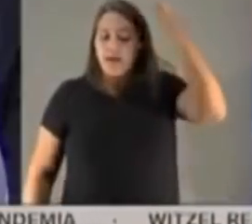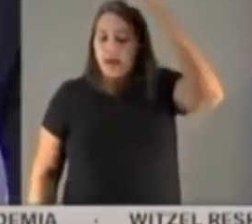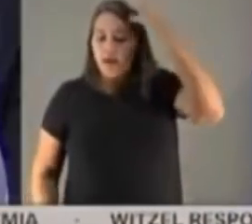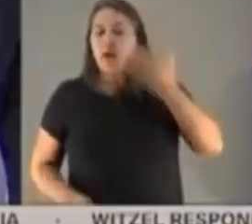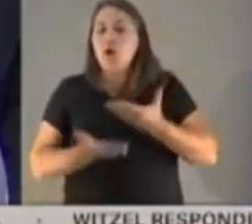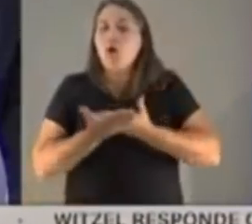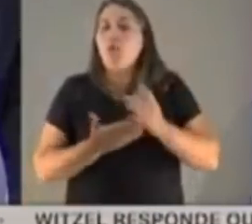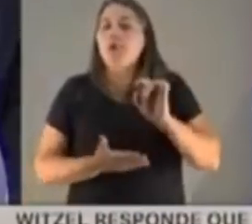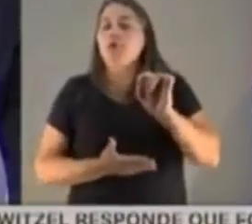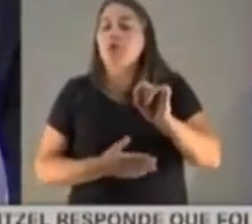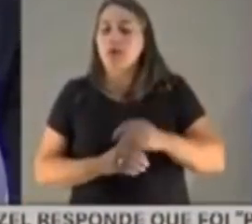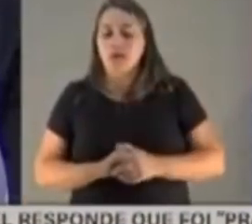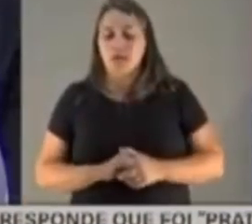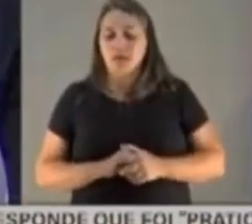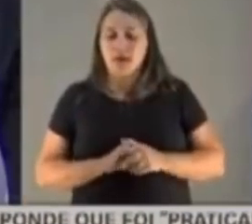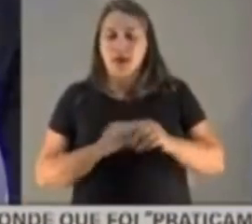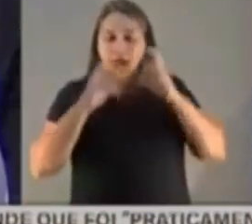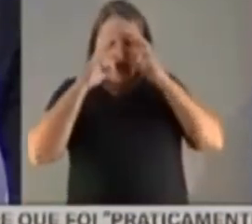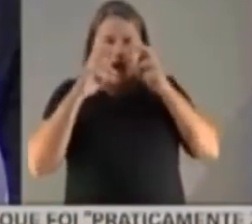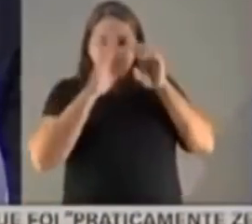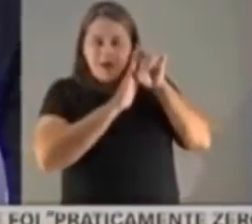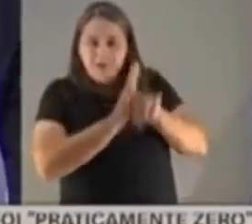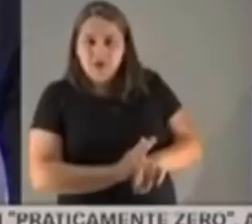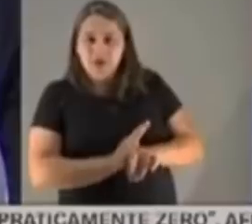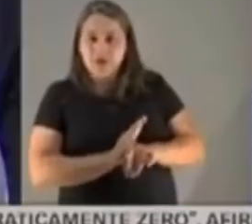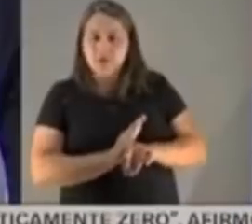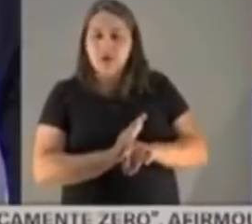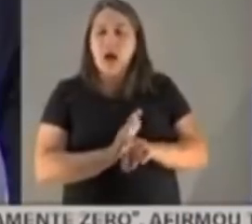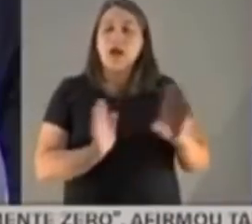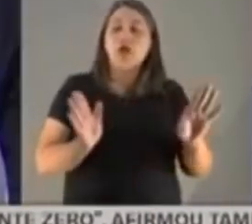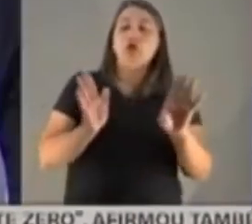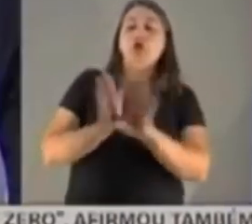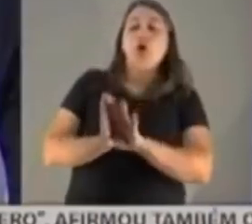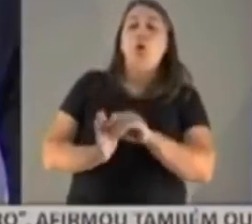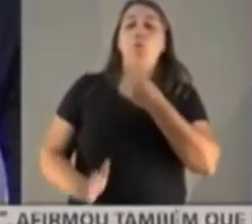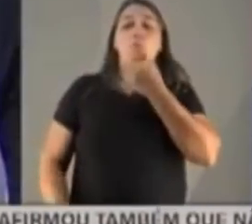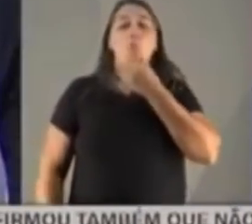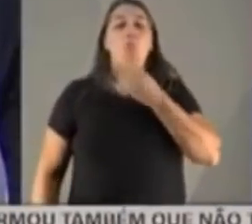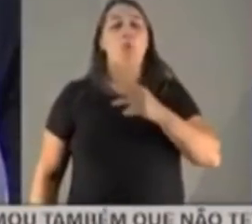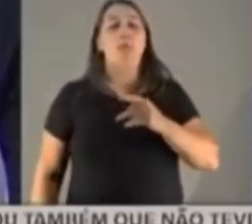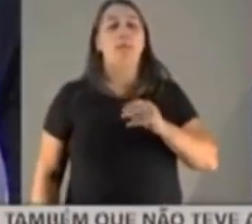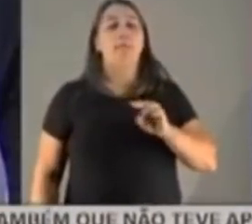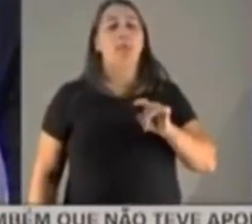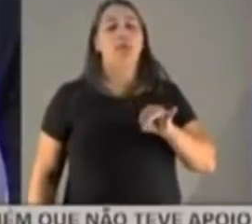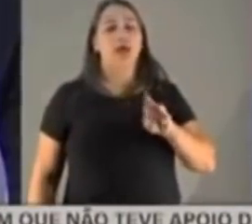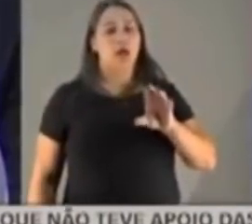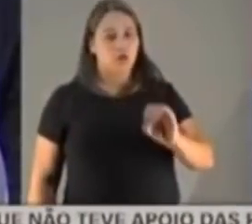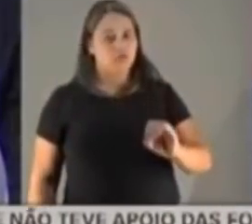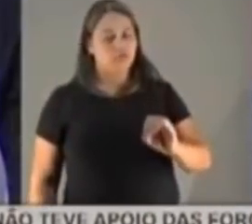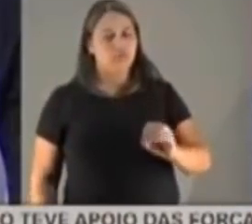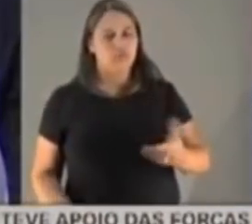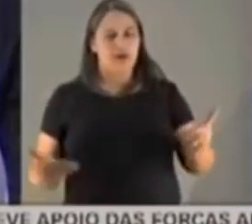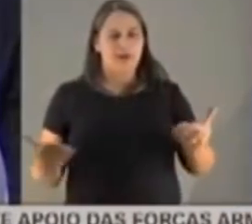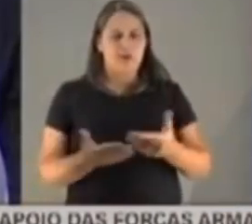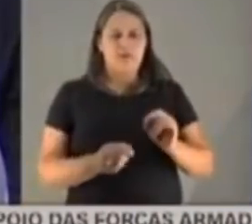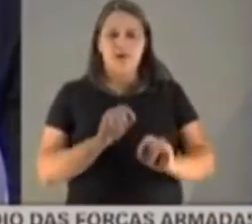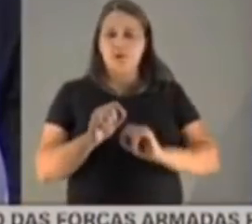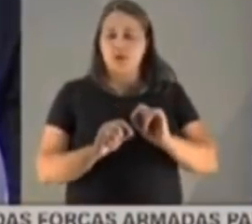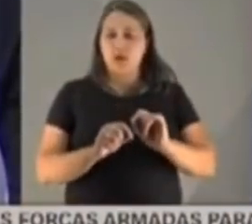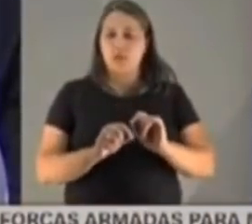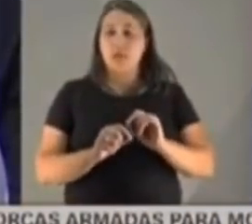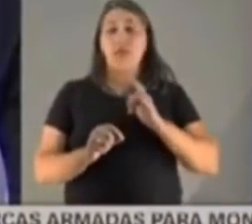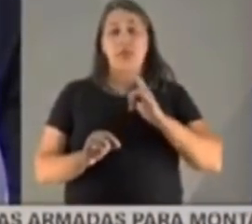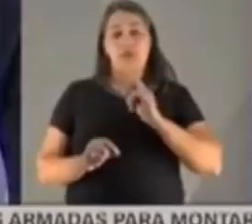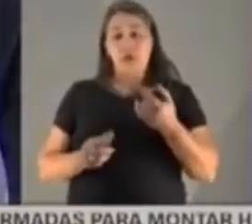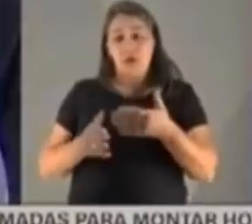deu-se prosseguimento às investigações dos mandantes e chegou-se no porteiro. A partir dali, houve esse inquérito requisitado pelo ministro